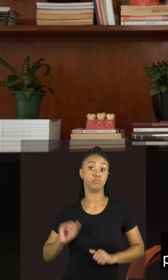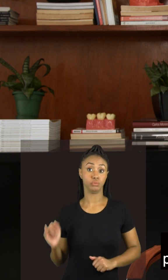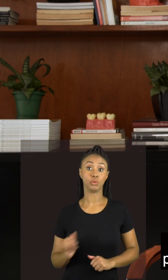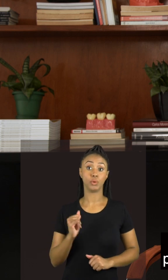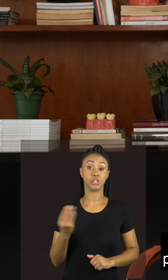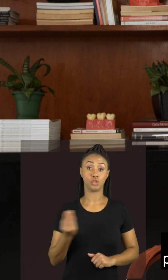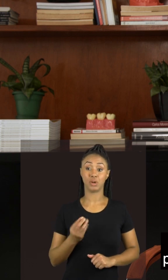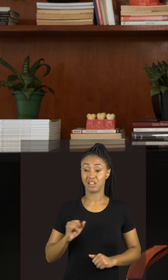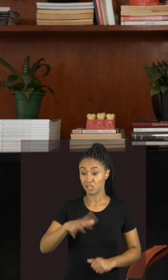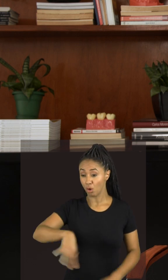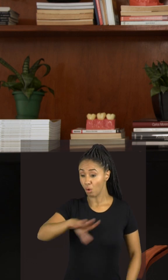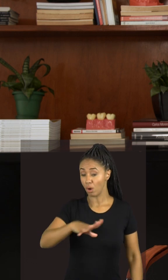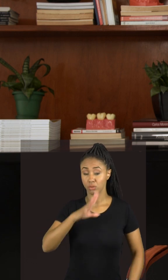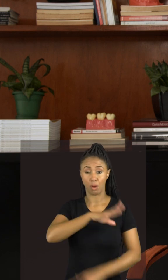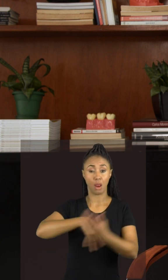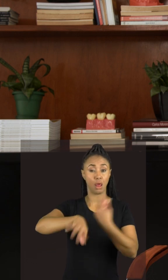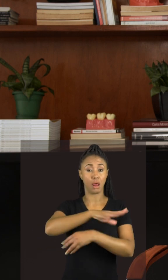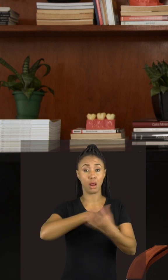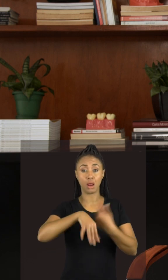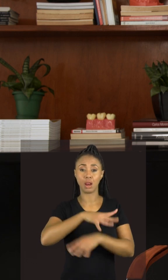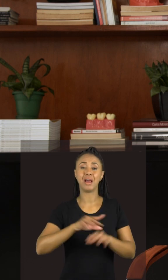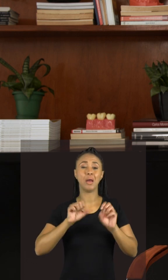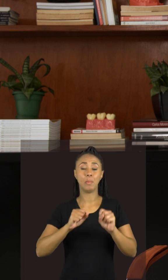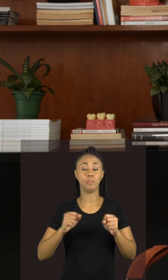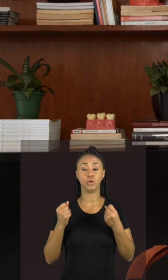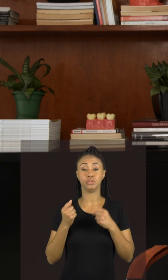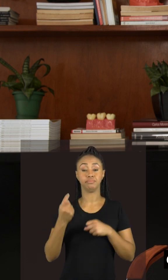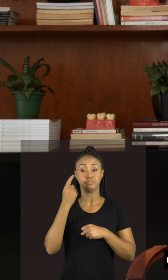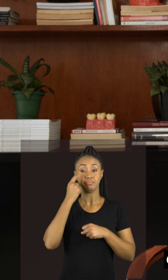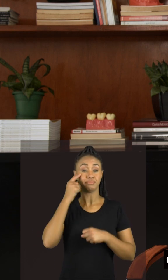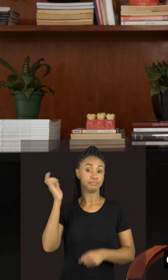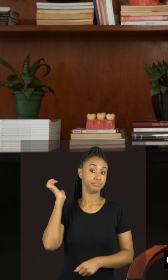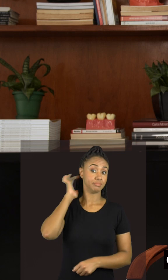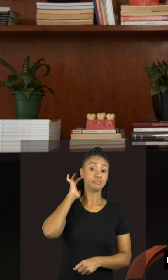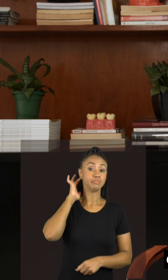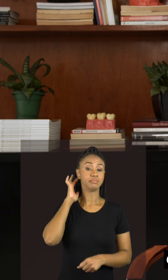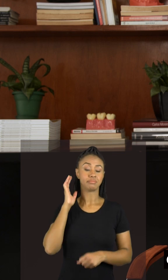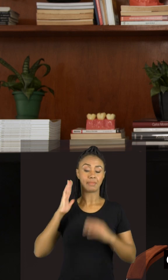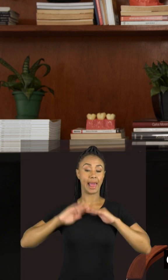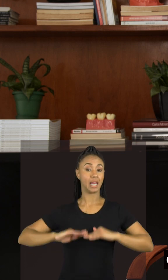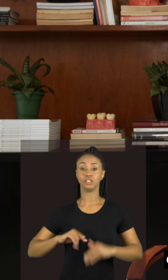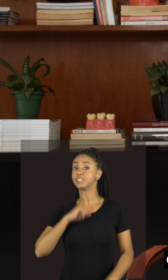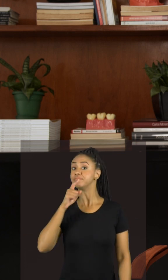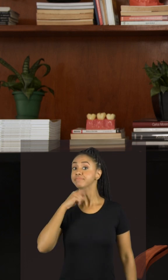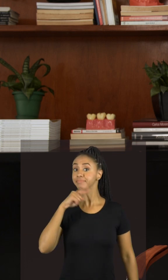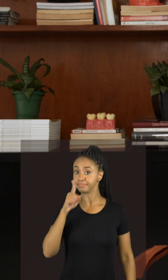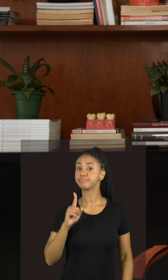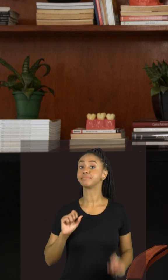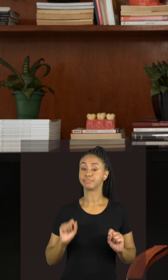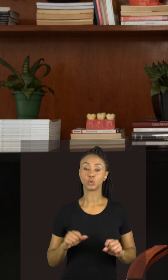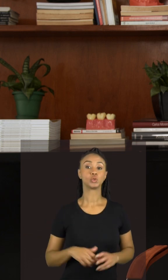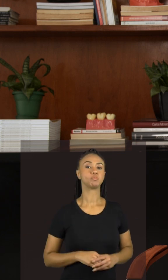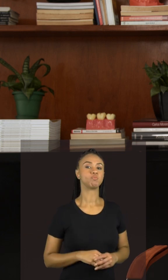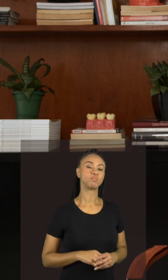o quarto desarrumado pode, sim, causar um pouco de estresse, dificultar o nosso relaxamento, que